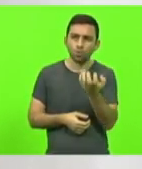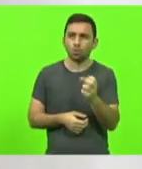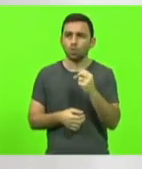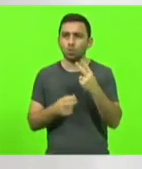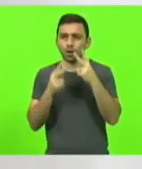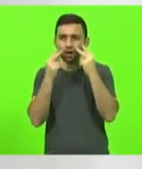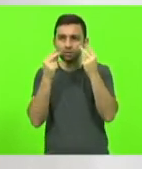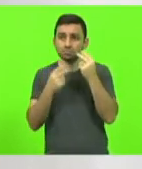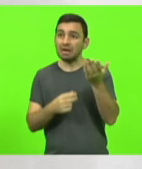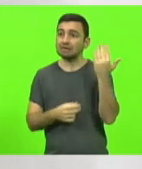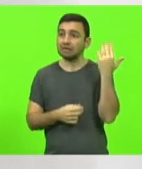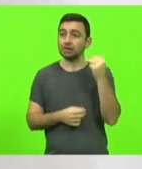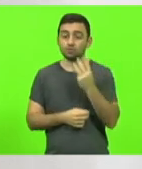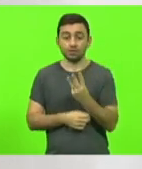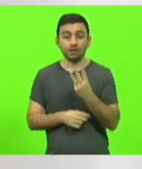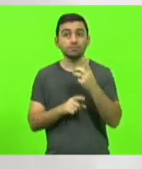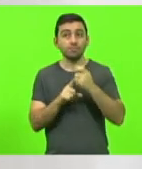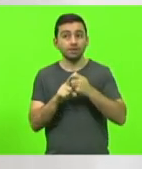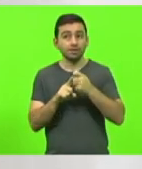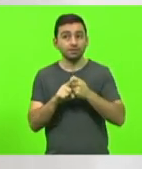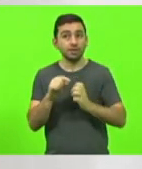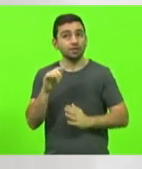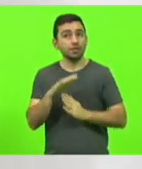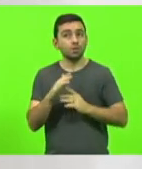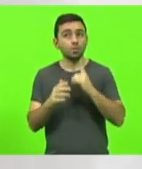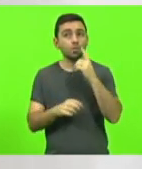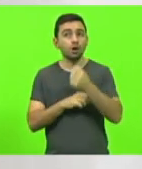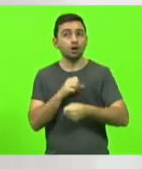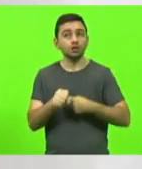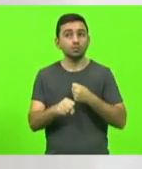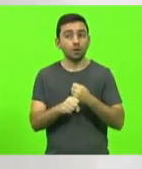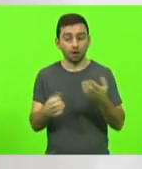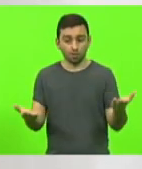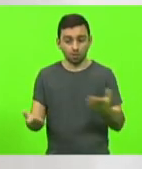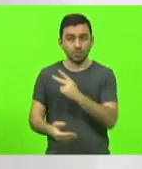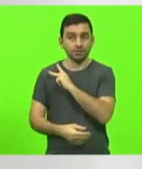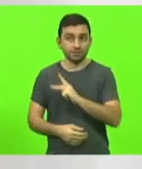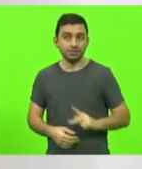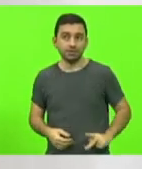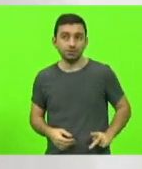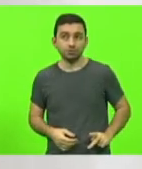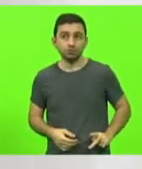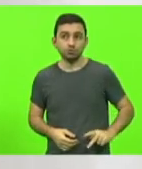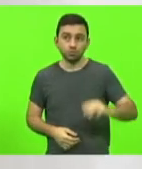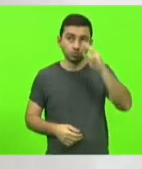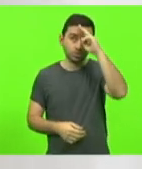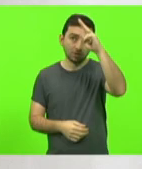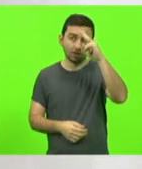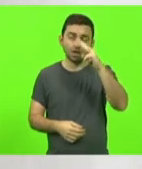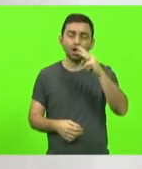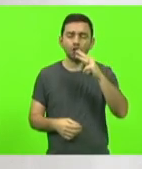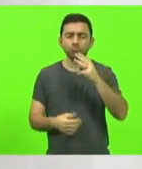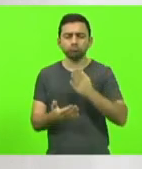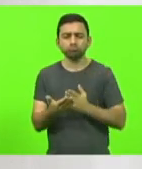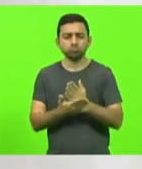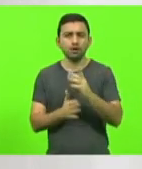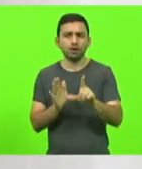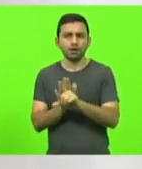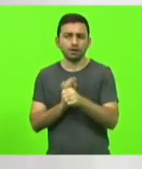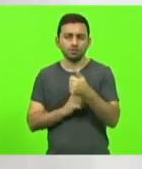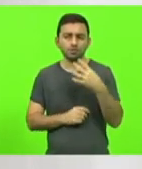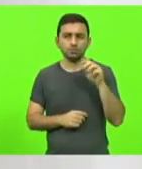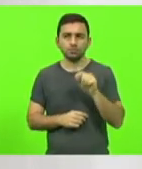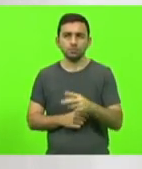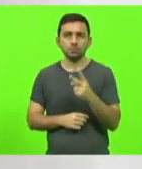detenção de apenas três meses a um ano e multa. E o presidente Bolsonaro sancionou a lei 14.064 de 2020, que